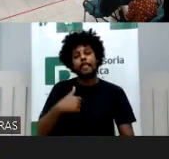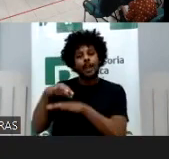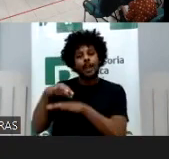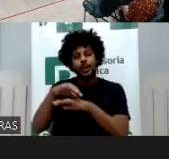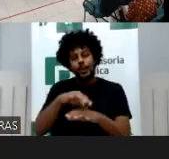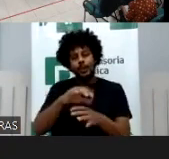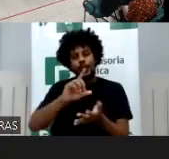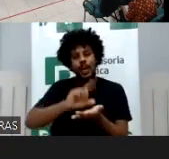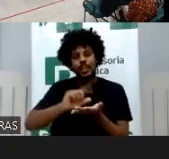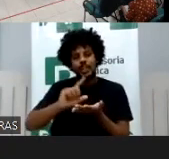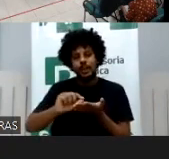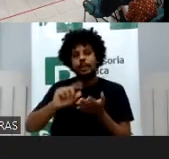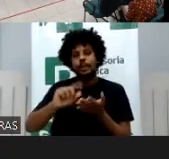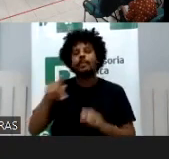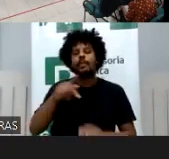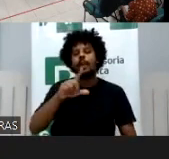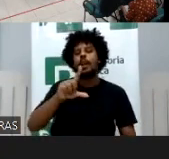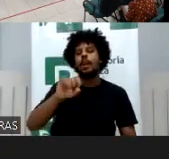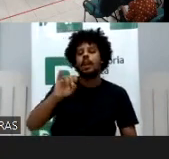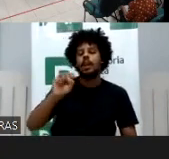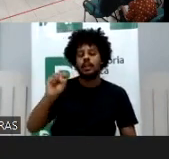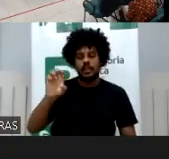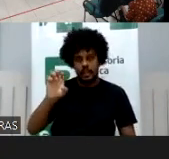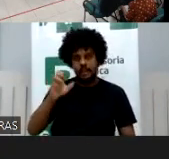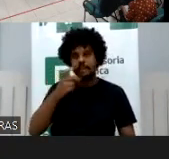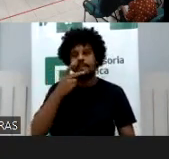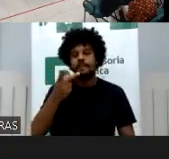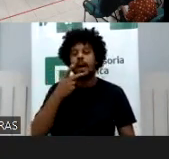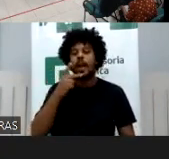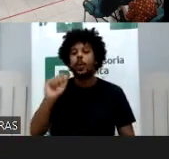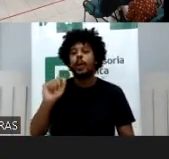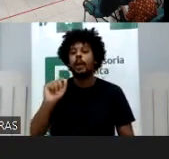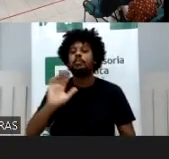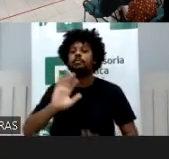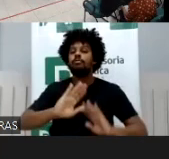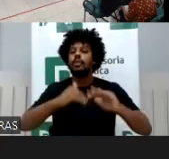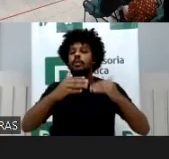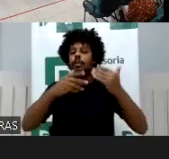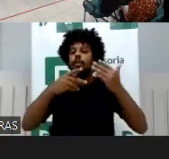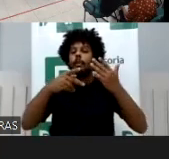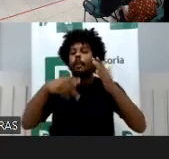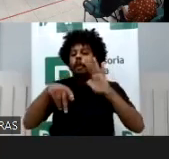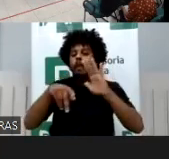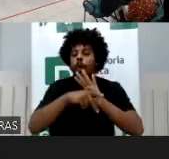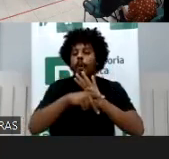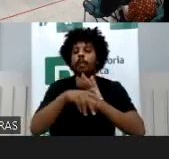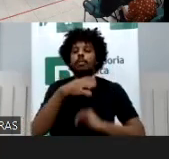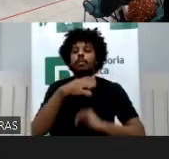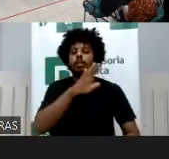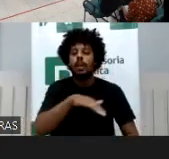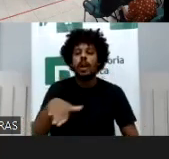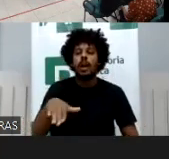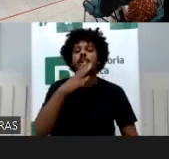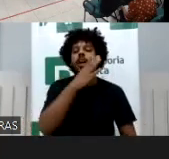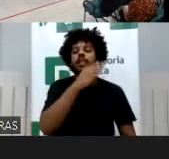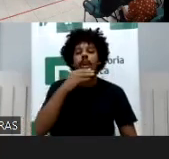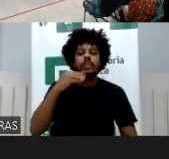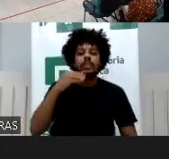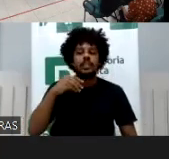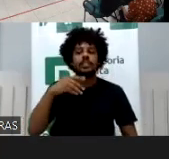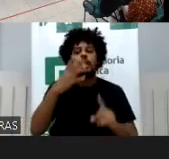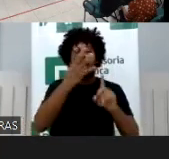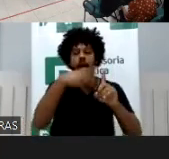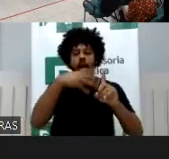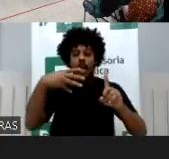Borges em que a gente discutiu o desenvolvimento da personalidade de crianças e adolescentes da comunidade LGBTQIA, todas as letras